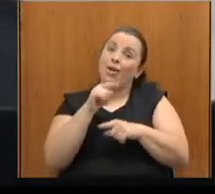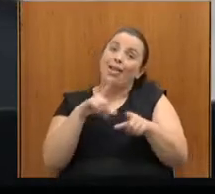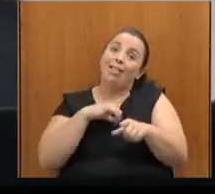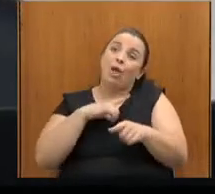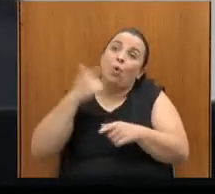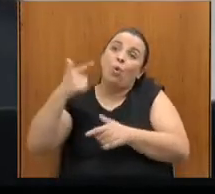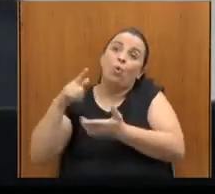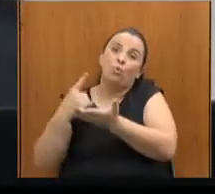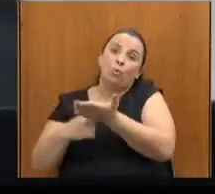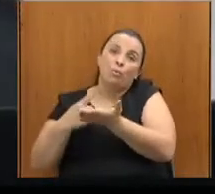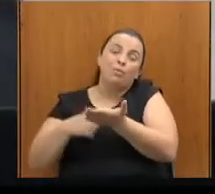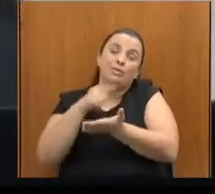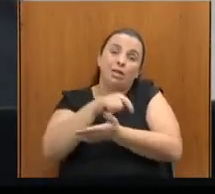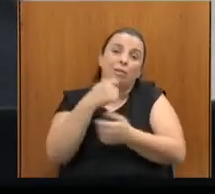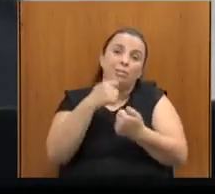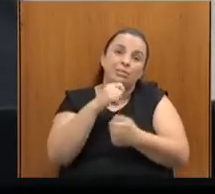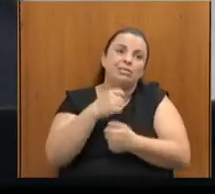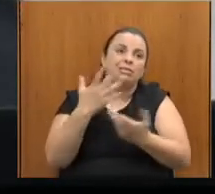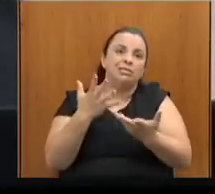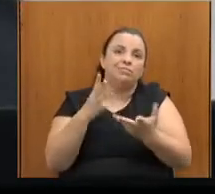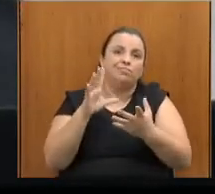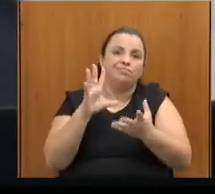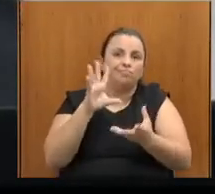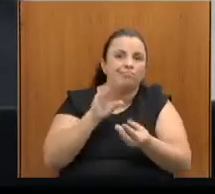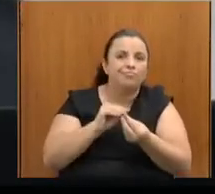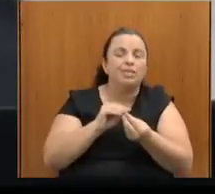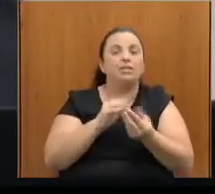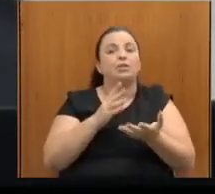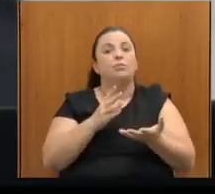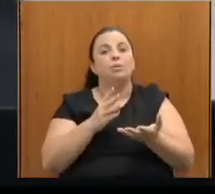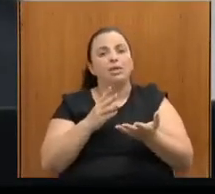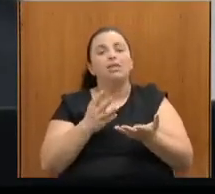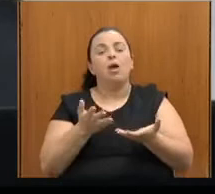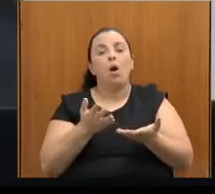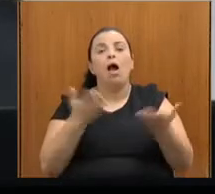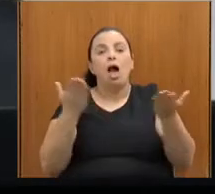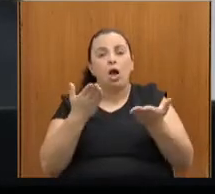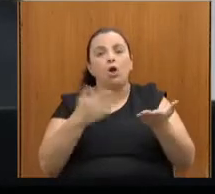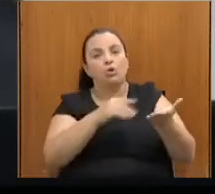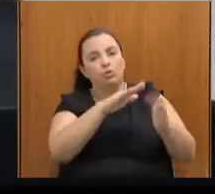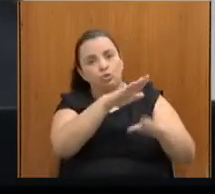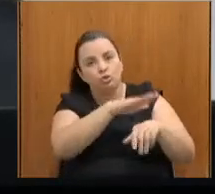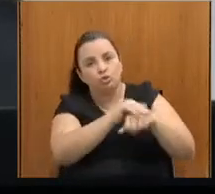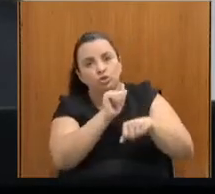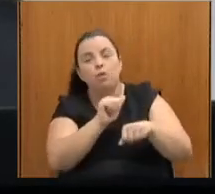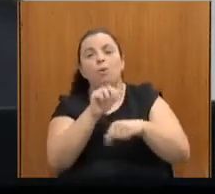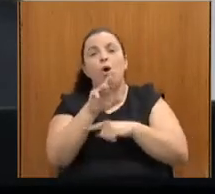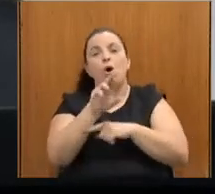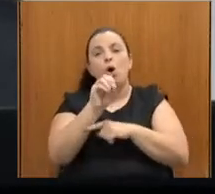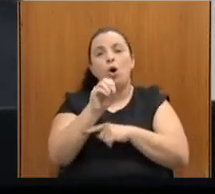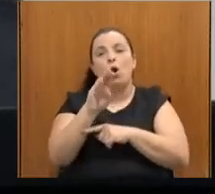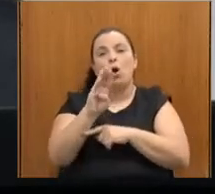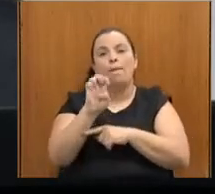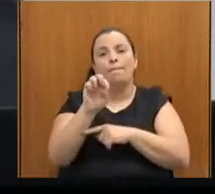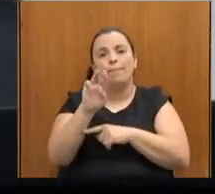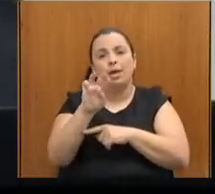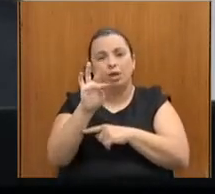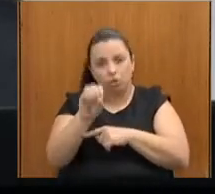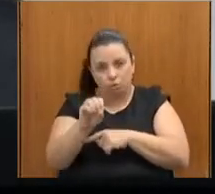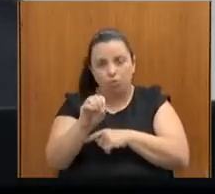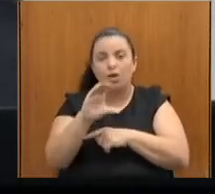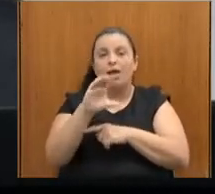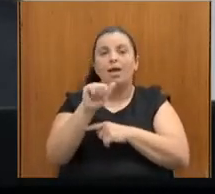estender muito, então eu aqui chamo o nosso convidado, Roberto Carlos, presidente do Compede, para